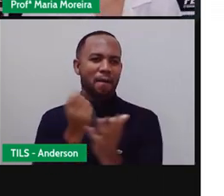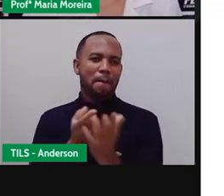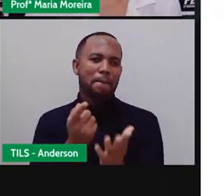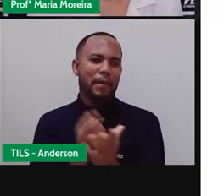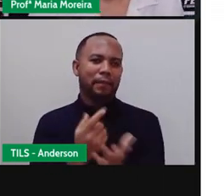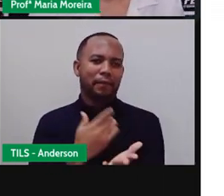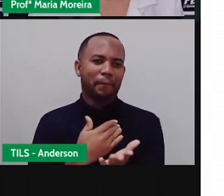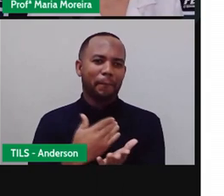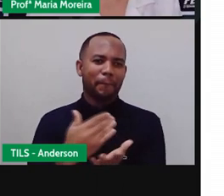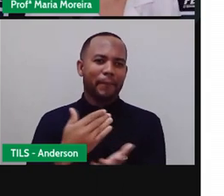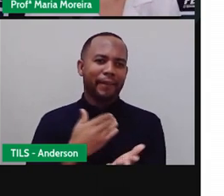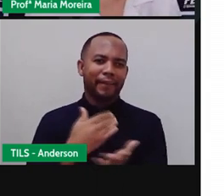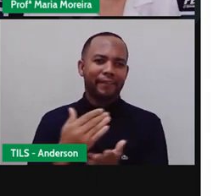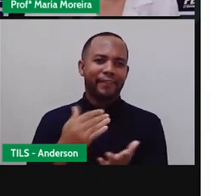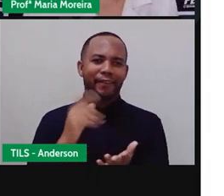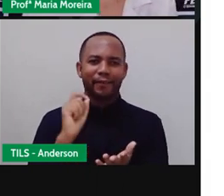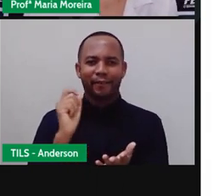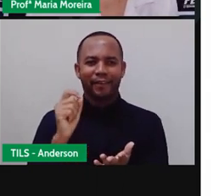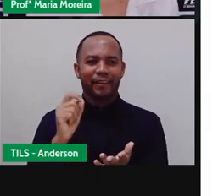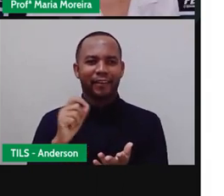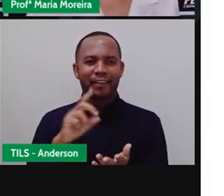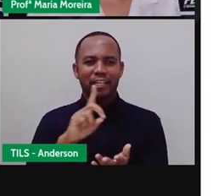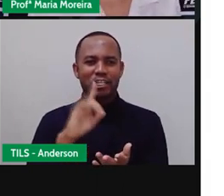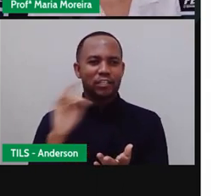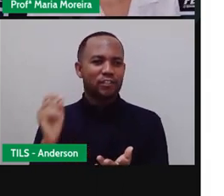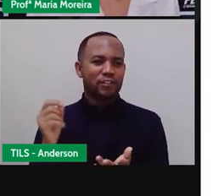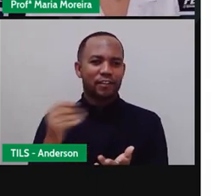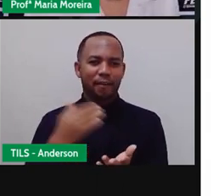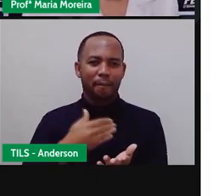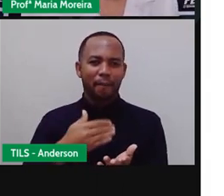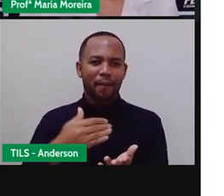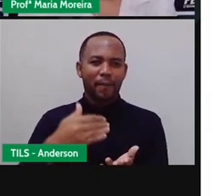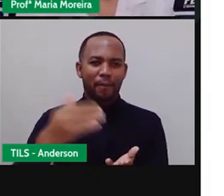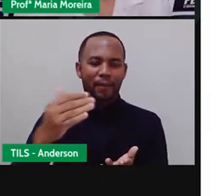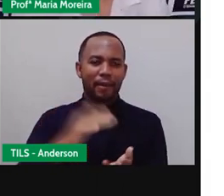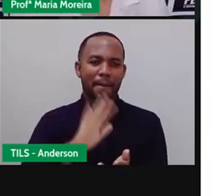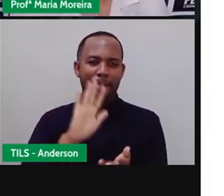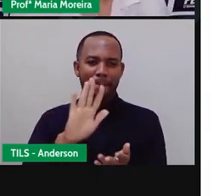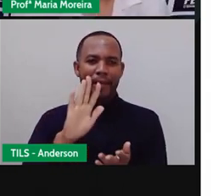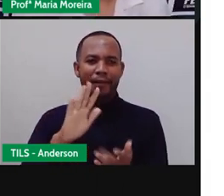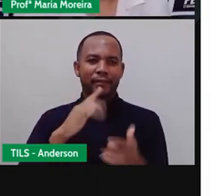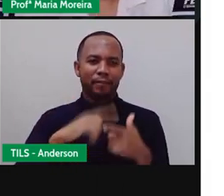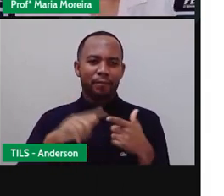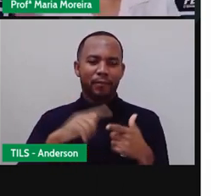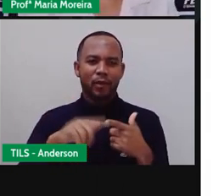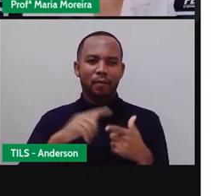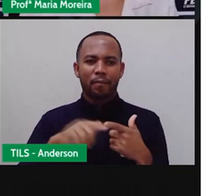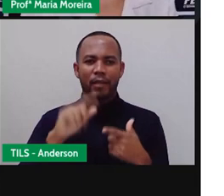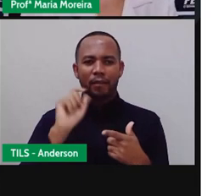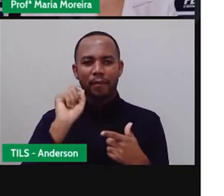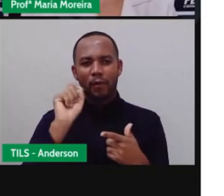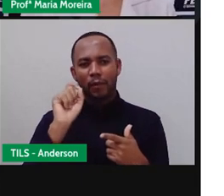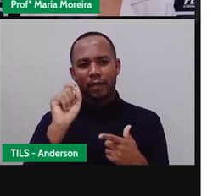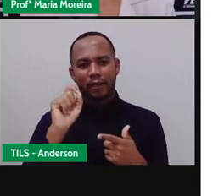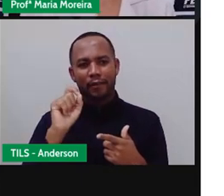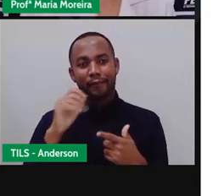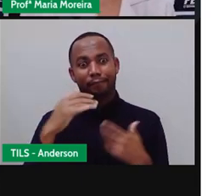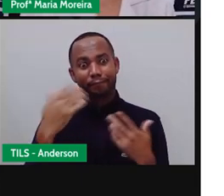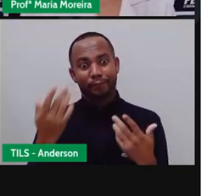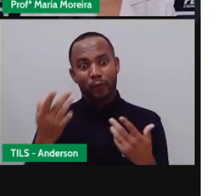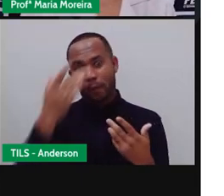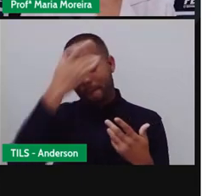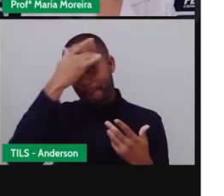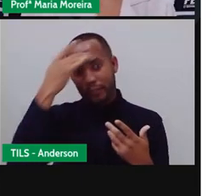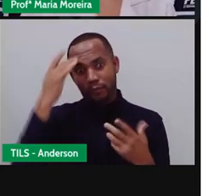começa a postar exatamente o seu passo a passo. Que foi o que a falou? Antes. O problema é que, desta forma, qualquer pessoa pode ter acesso aos lugares que você